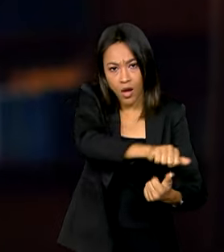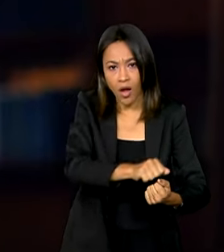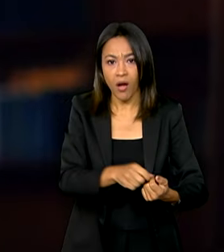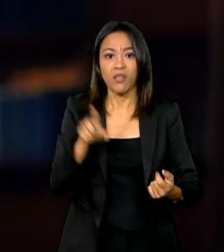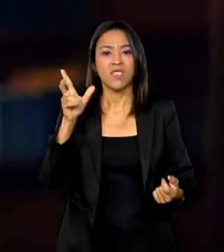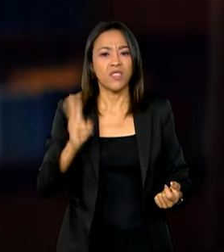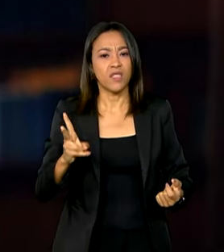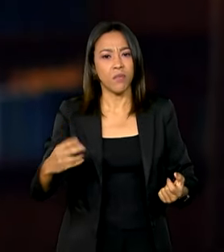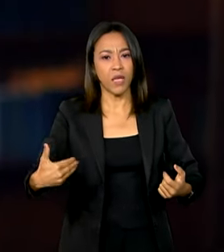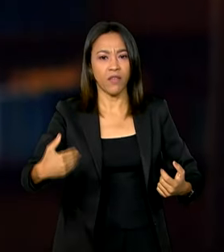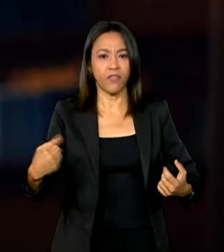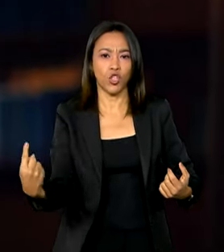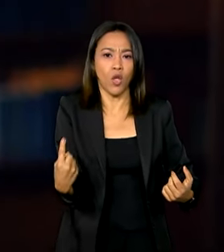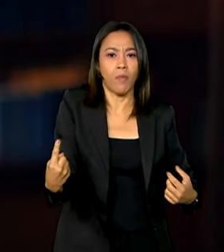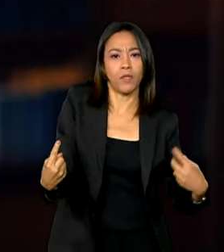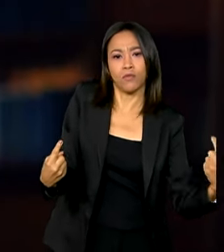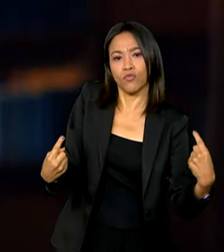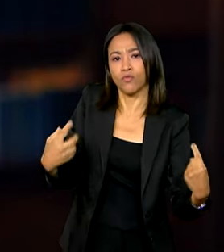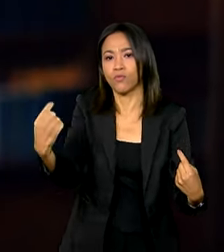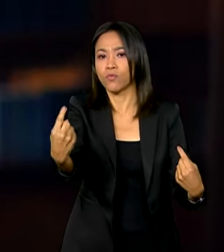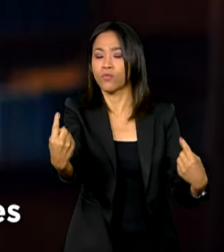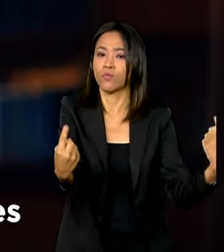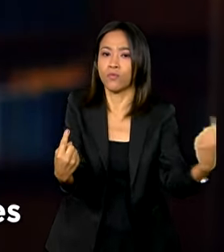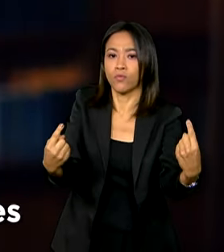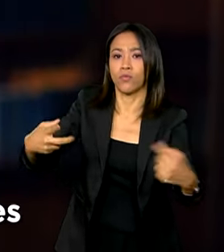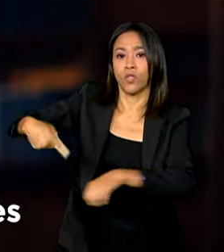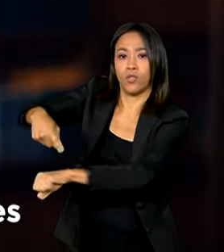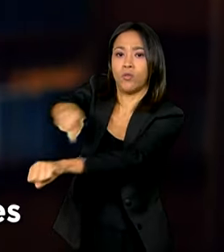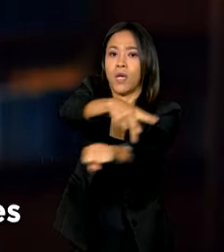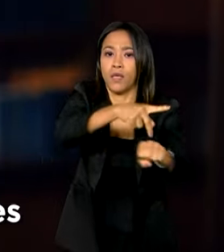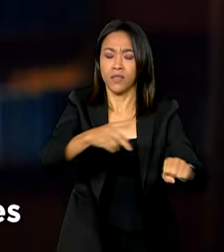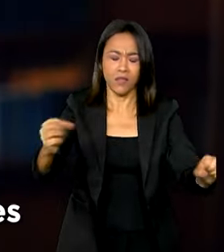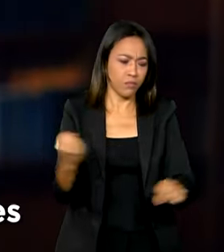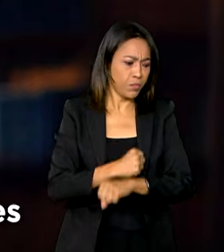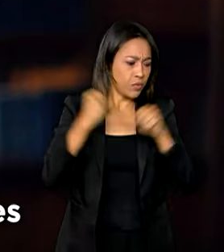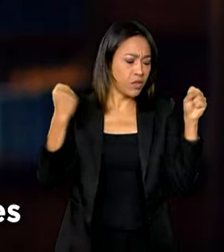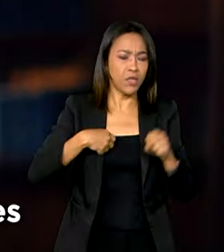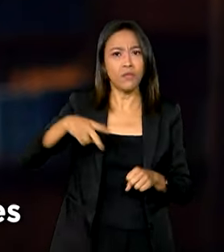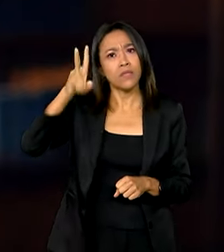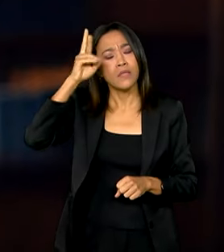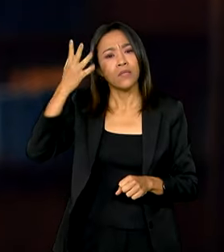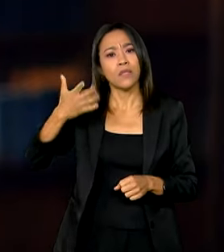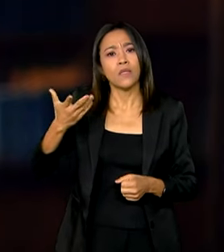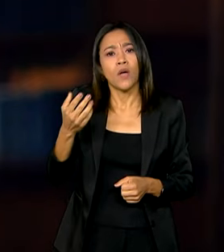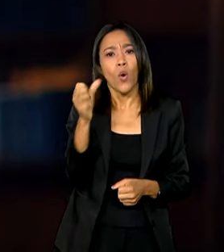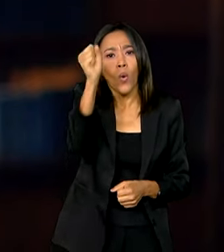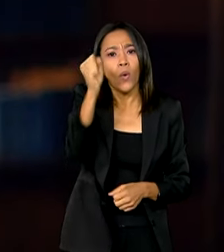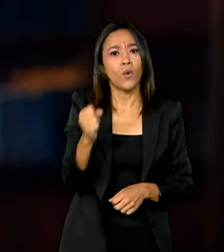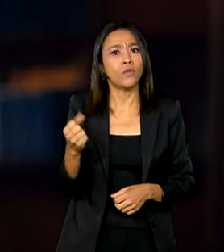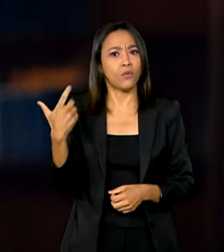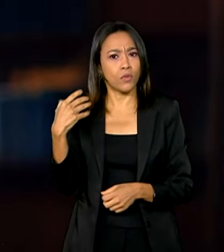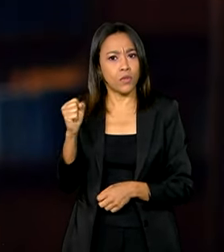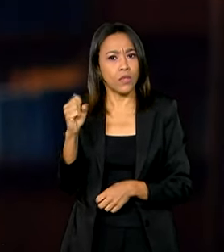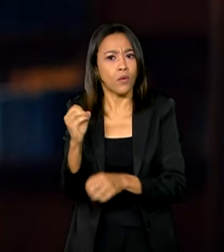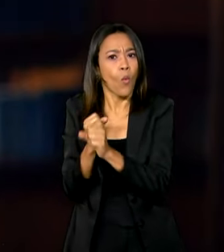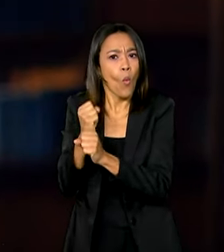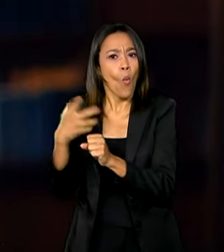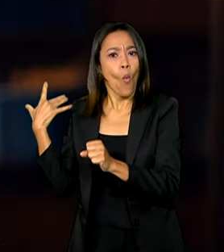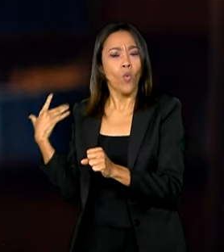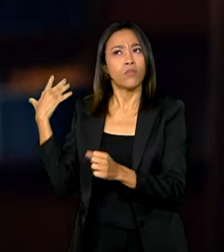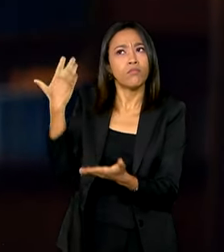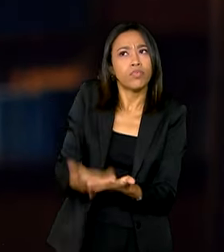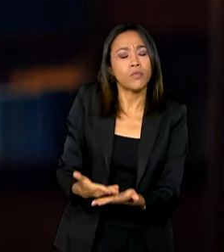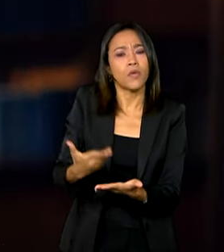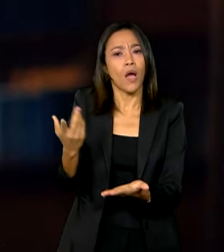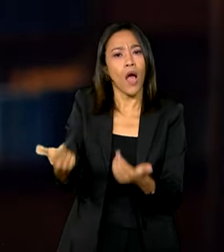muitos frutos. É impossível explicar o que se passou nas últimas oito décadas sem aludir ao papel da ONU